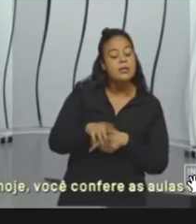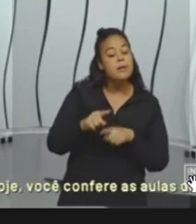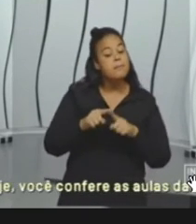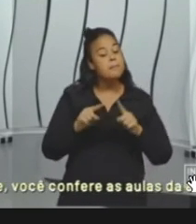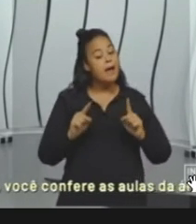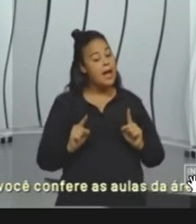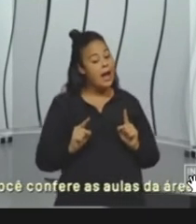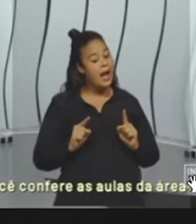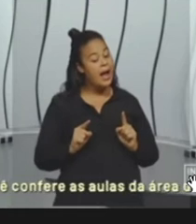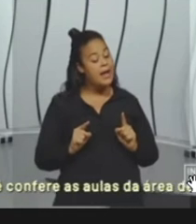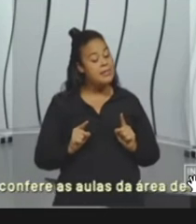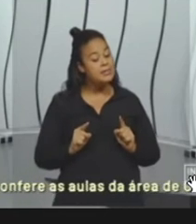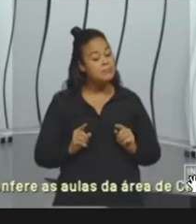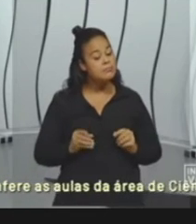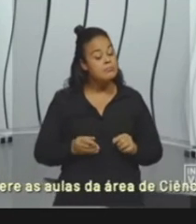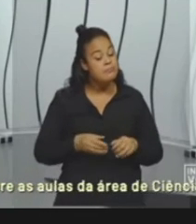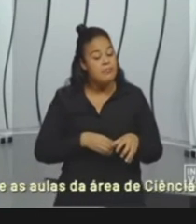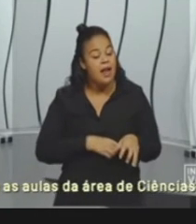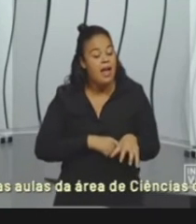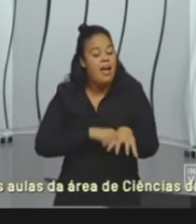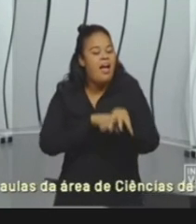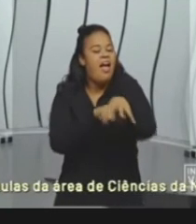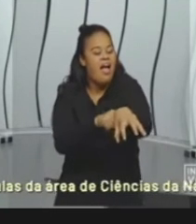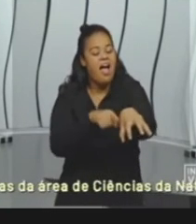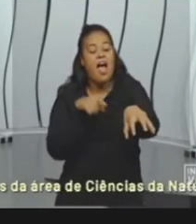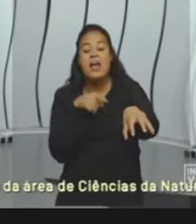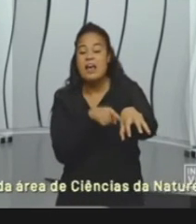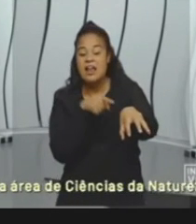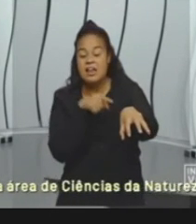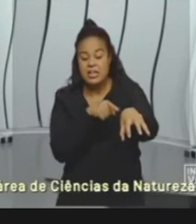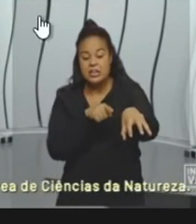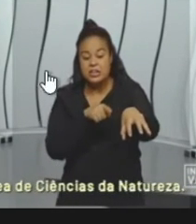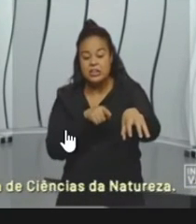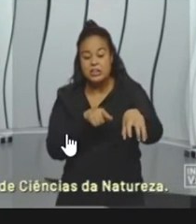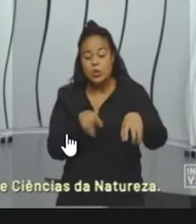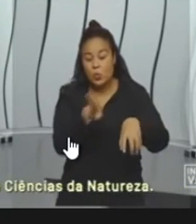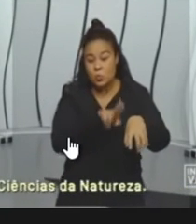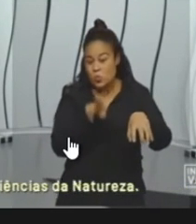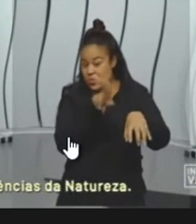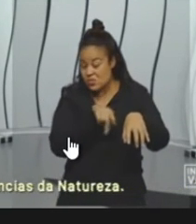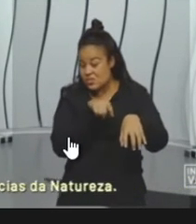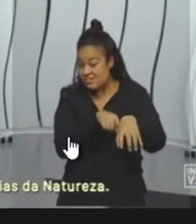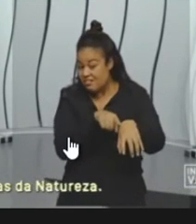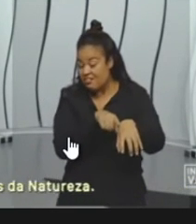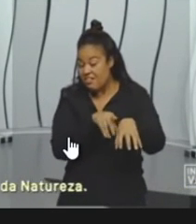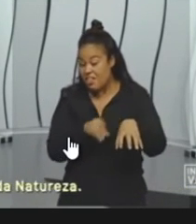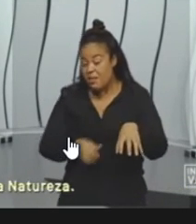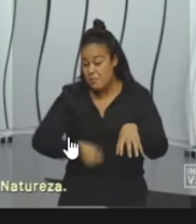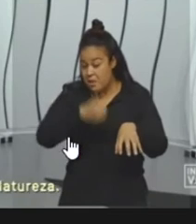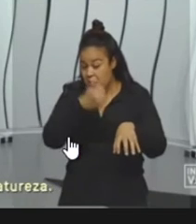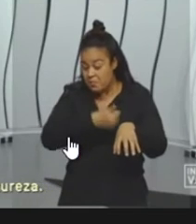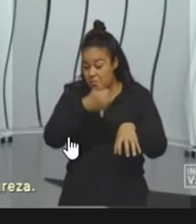instalar ela é bastante caro. Isso acontece com muitos tipos de indústrias